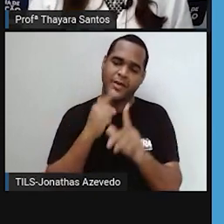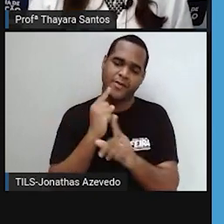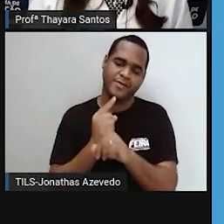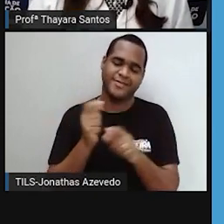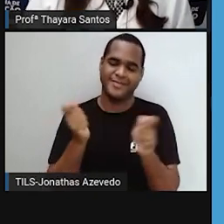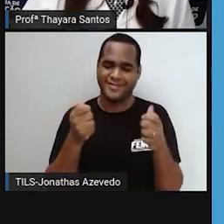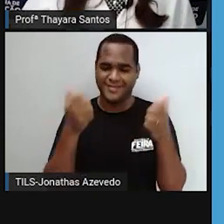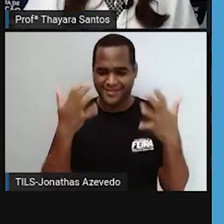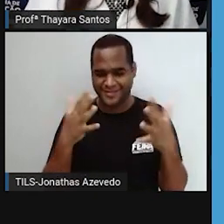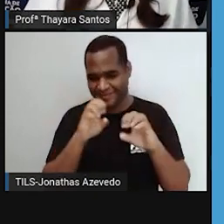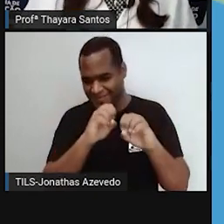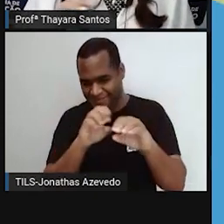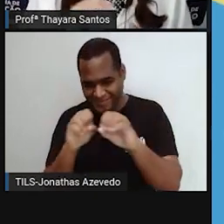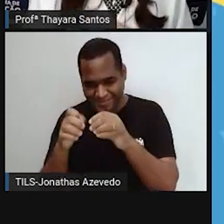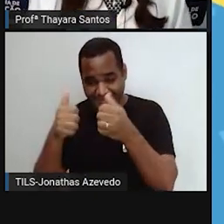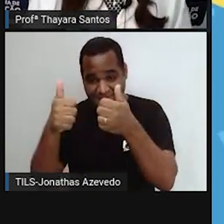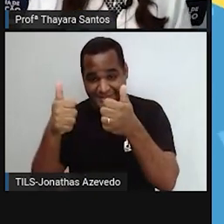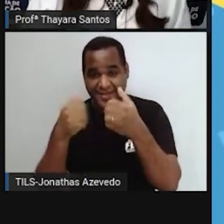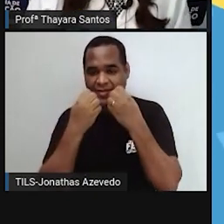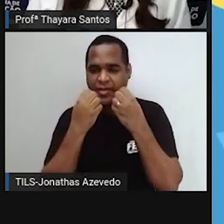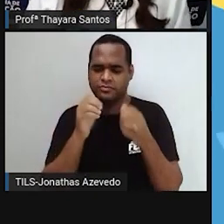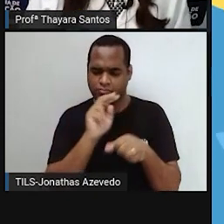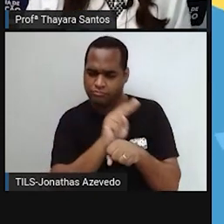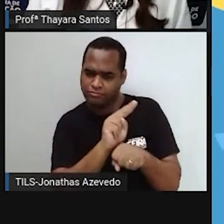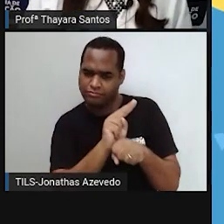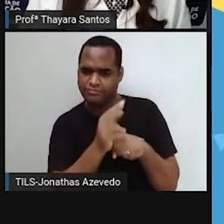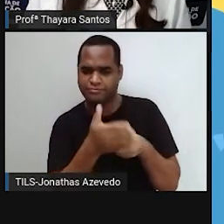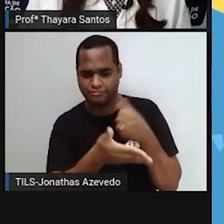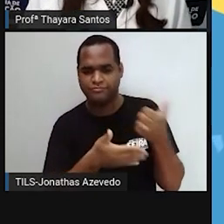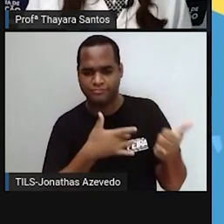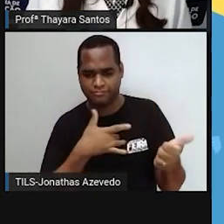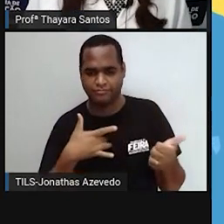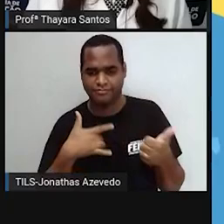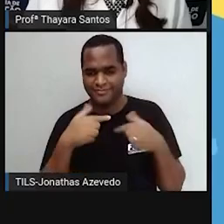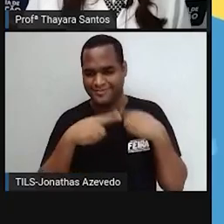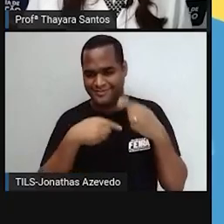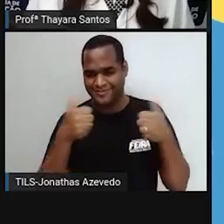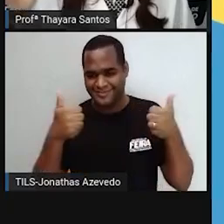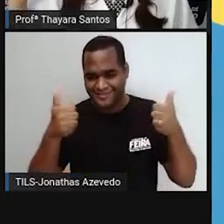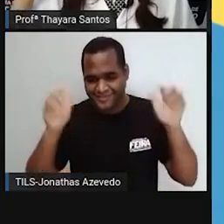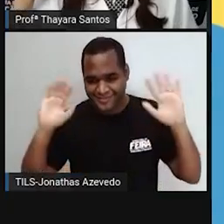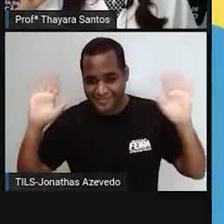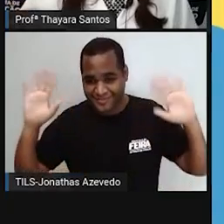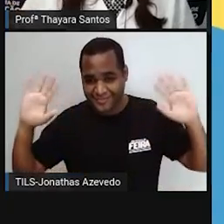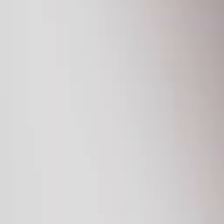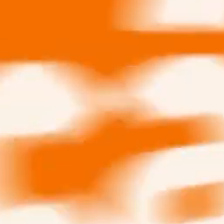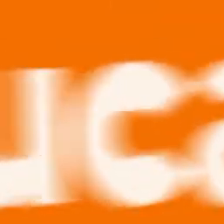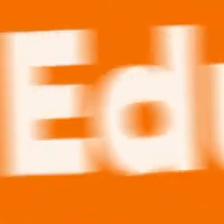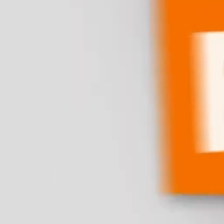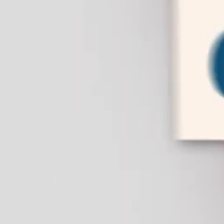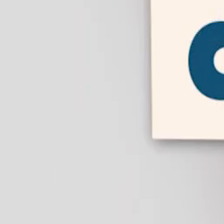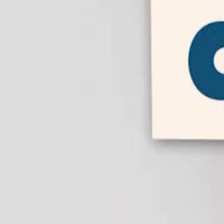em breve na próxima aula. Então, se cuidem aí do outro lado. E até a próxima aula, gente. Tchau, tchau.